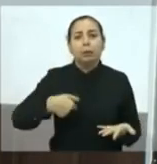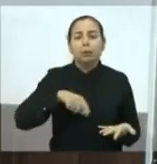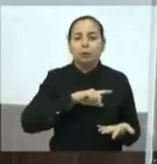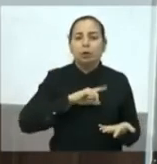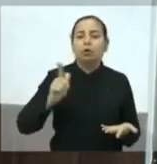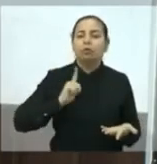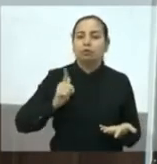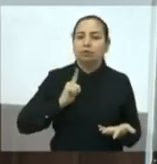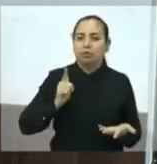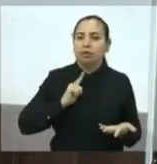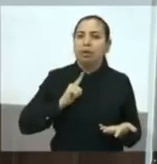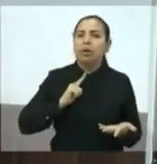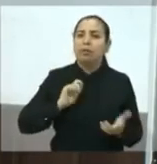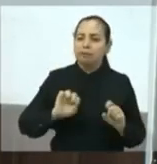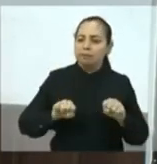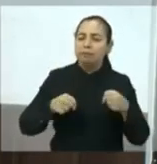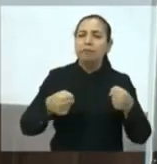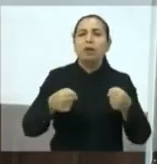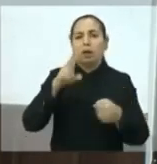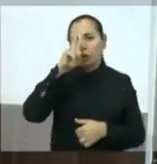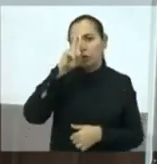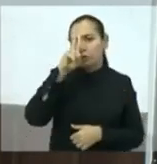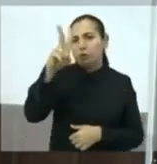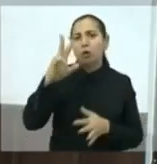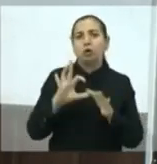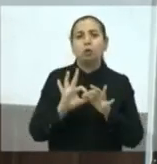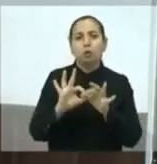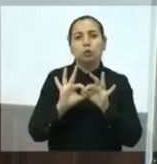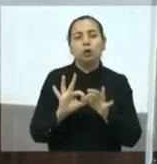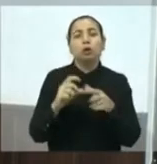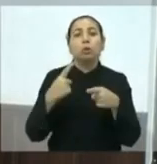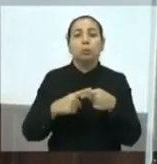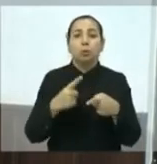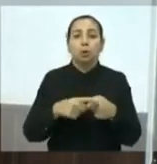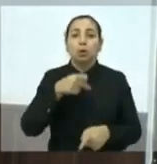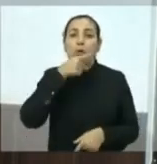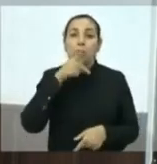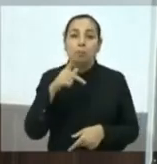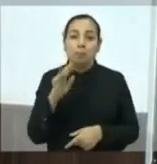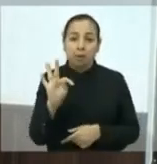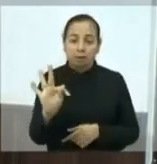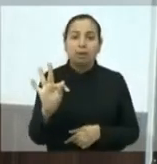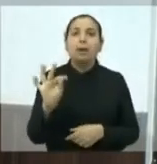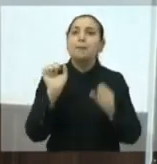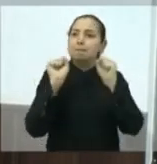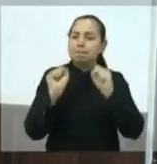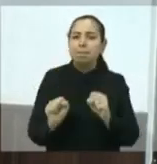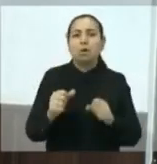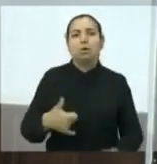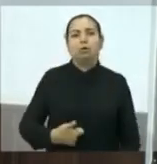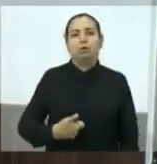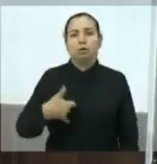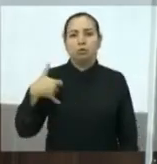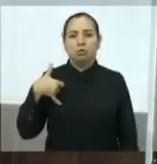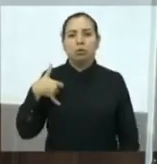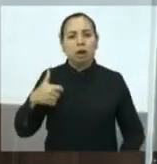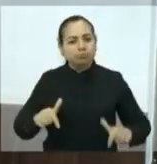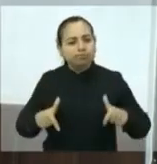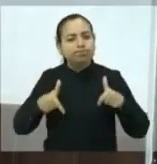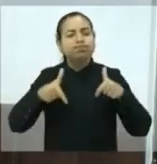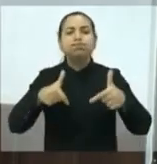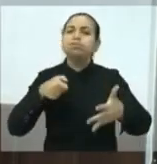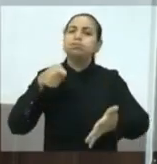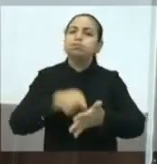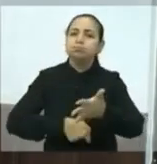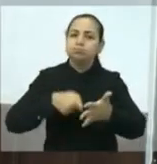unidos. Isso é o que é importante. O PT pode se orgulhar da sua militância. Eu